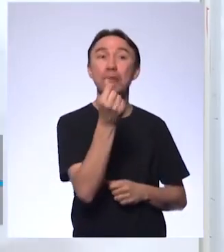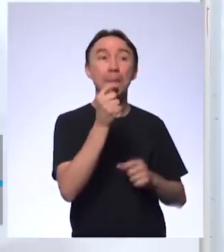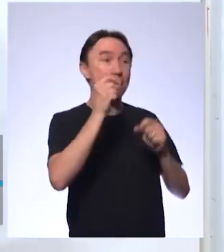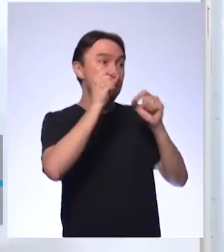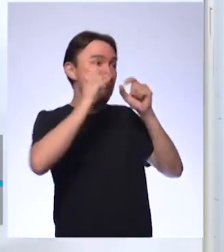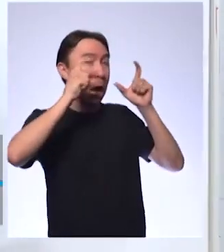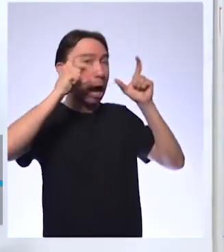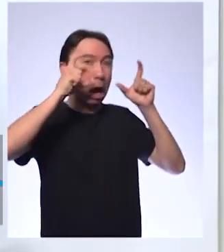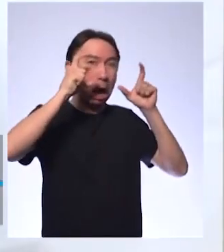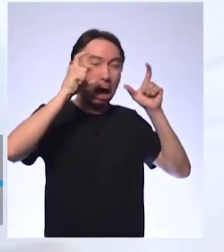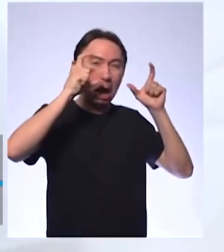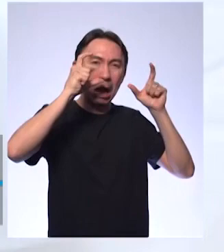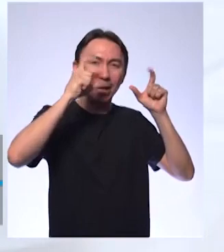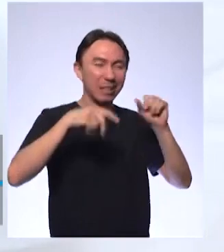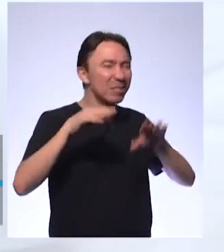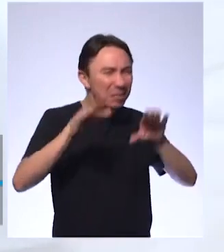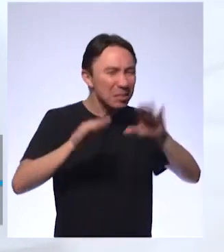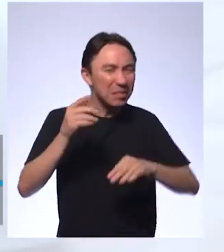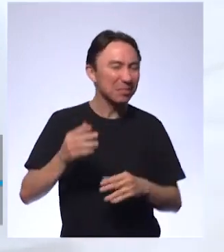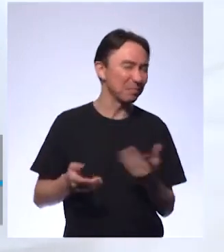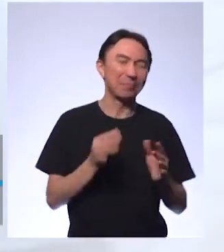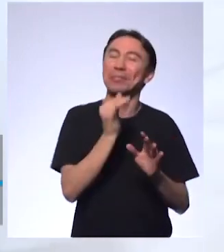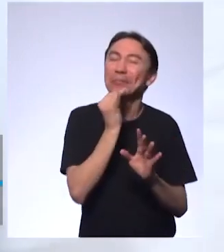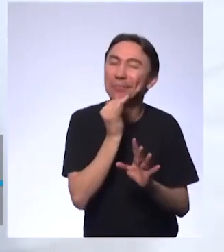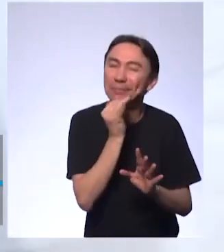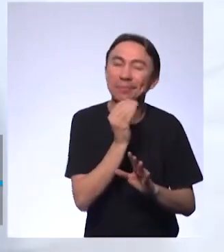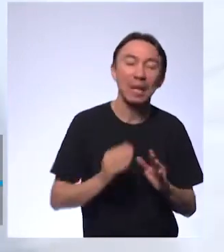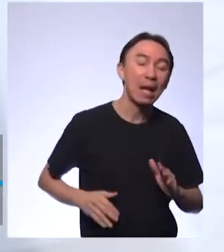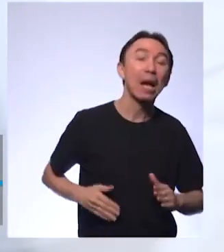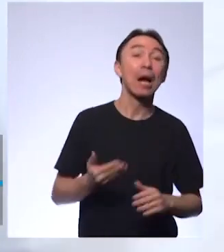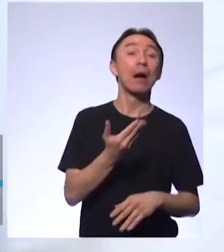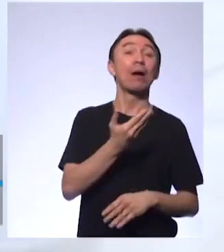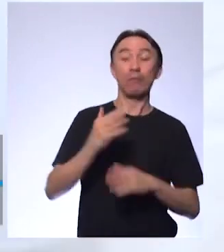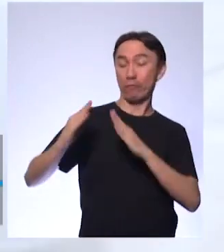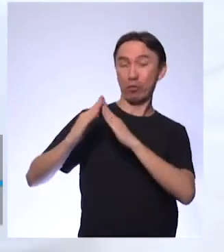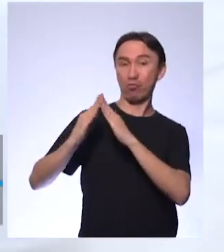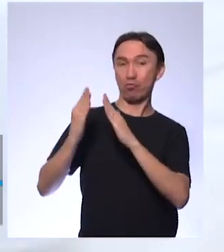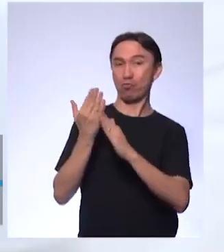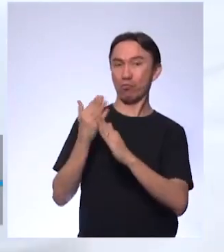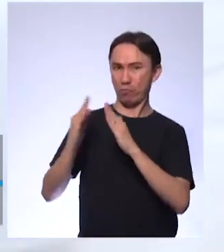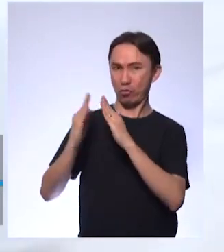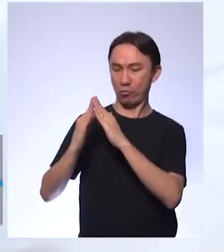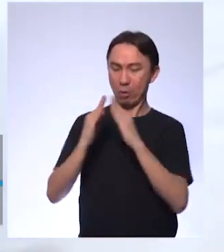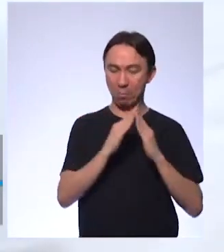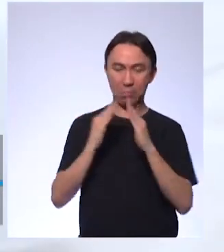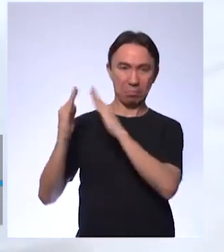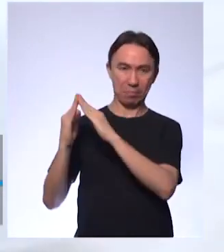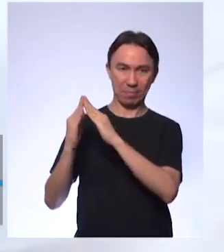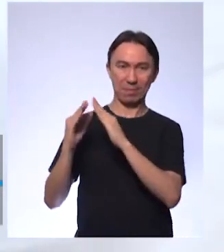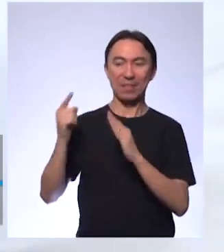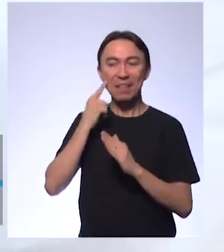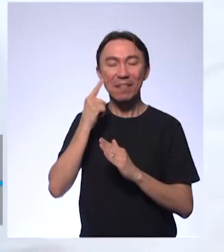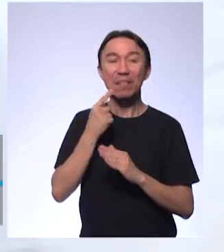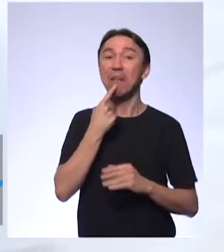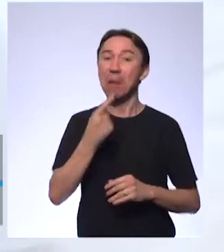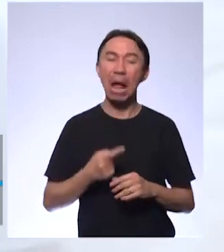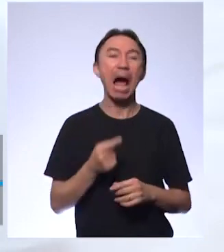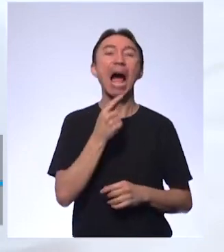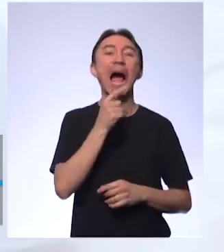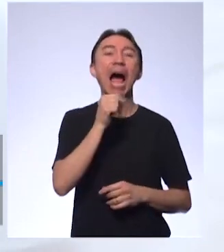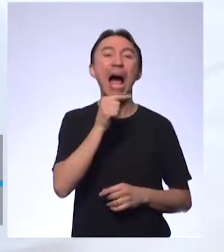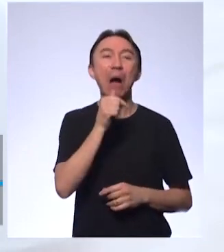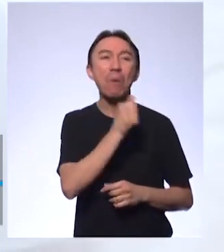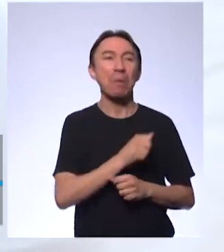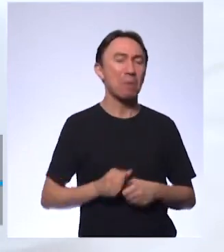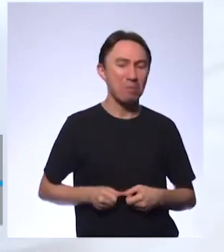calçada e aí você vai reclamar com o cara o cara fala assim ah, mas eu pago a conta de água então, o problema é que é assim aqui no Brasil a gente não